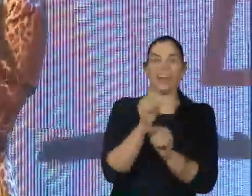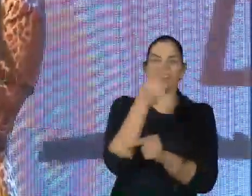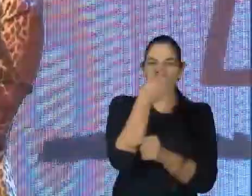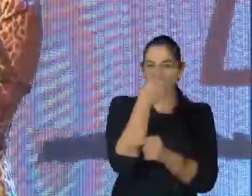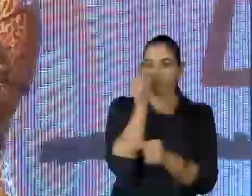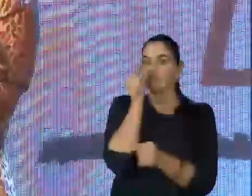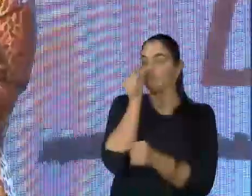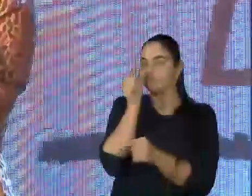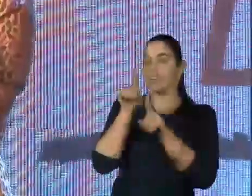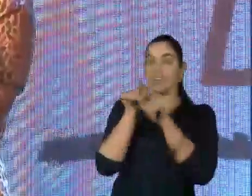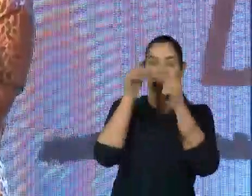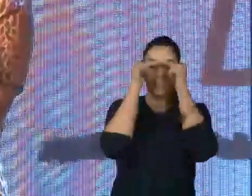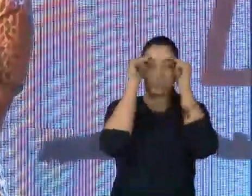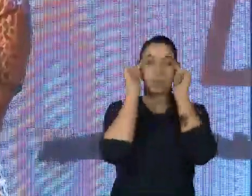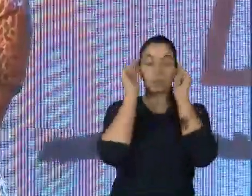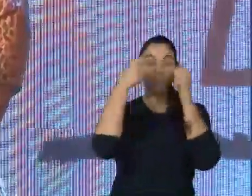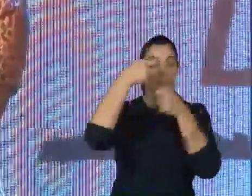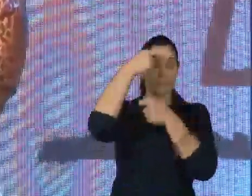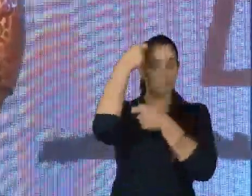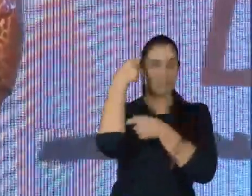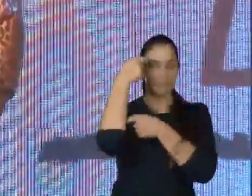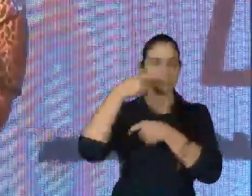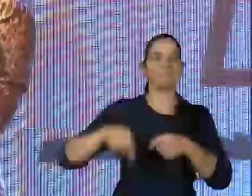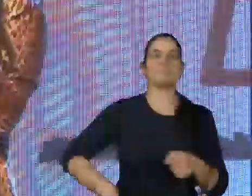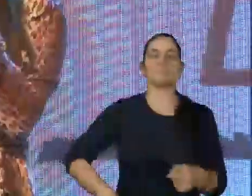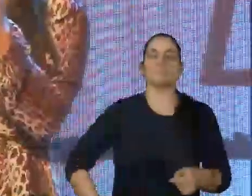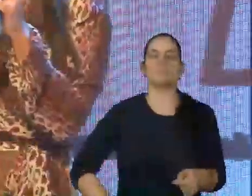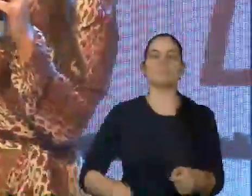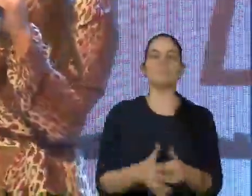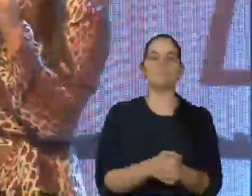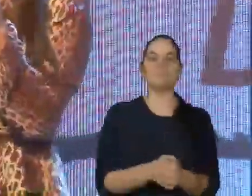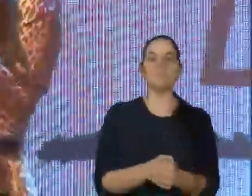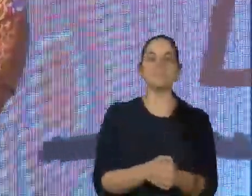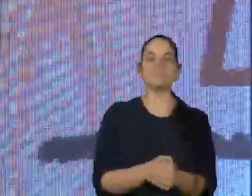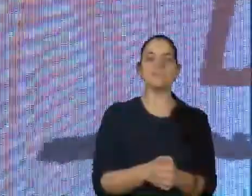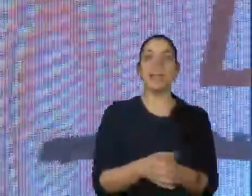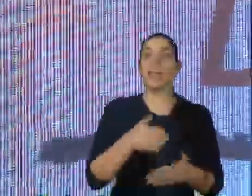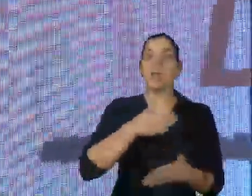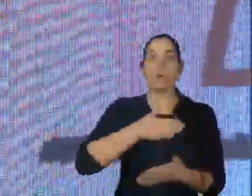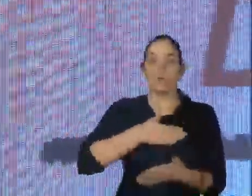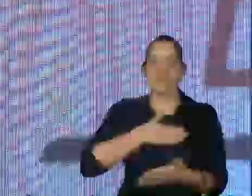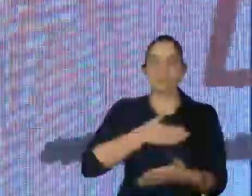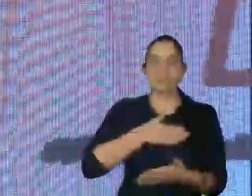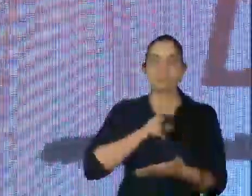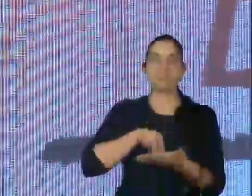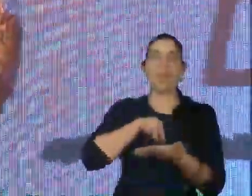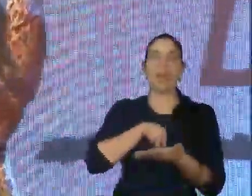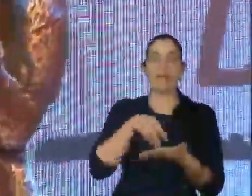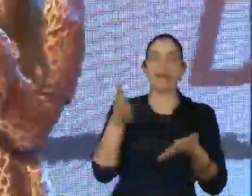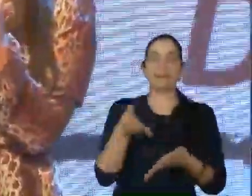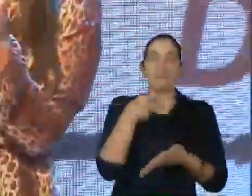arrebitado, uma sobrancelha mais grossa. Eu estou aqui para